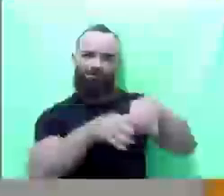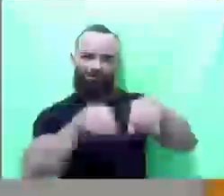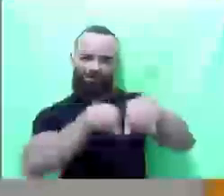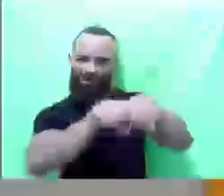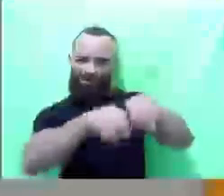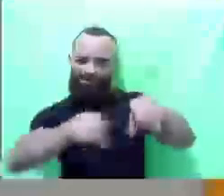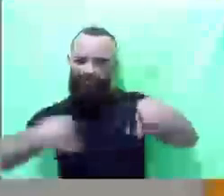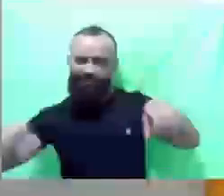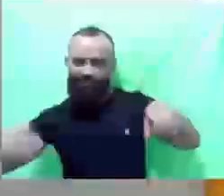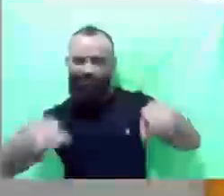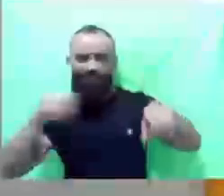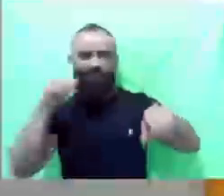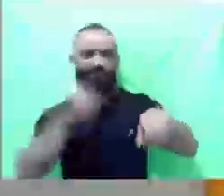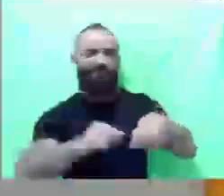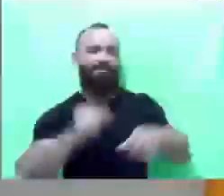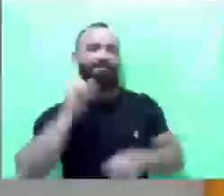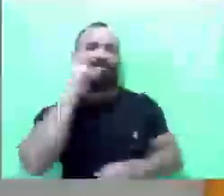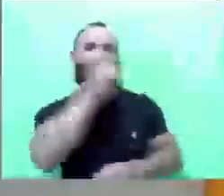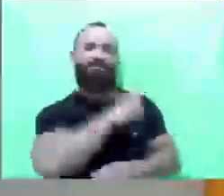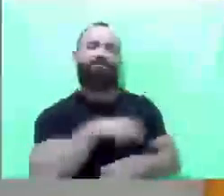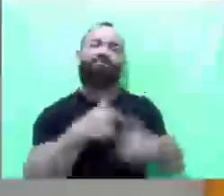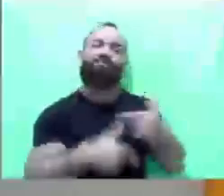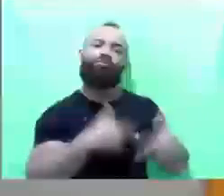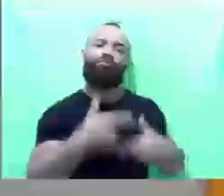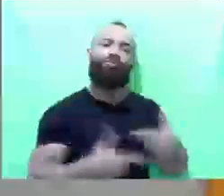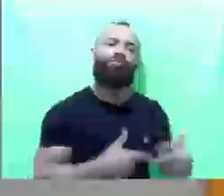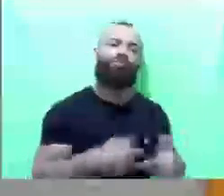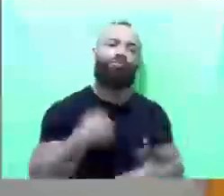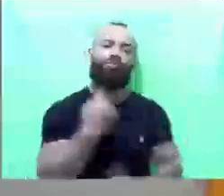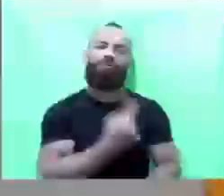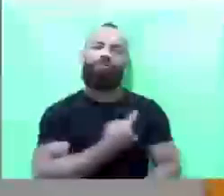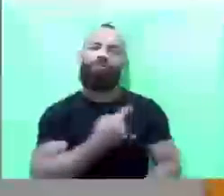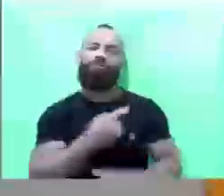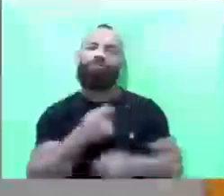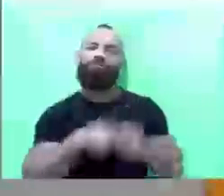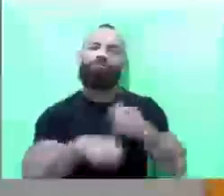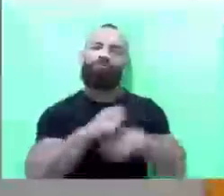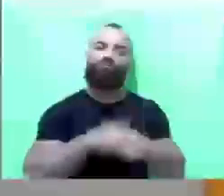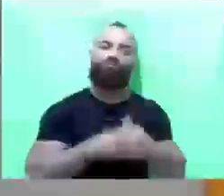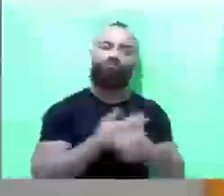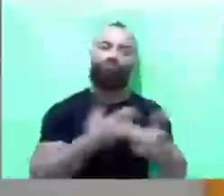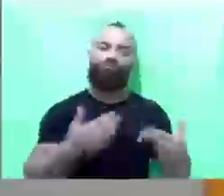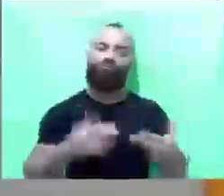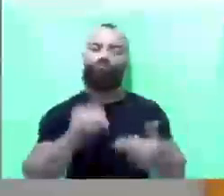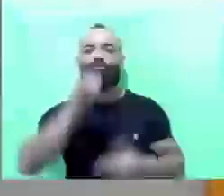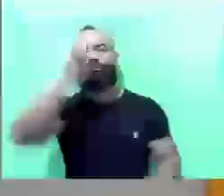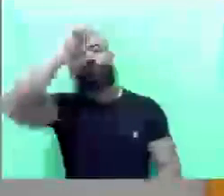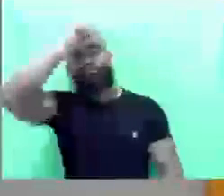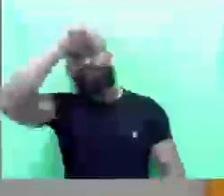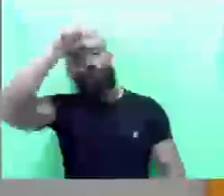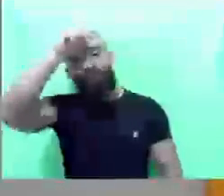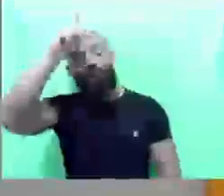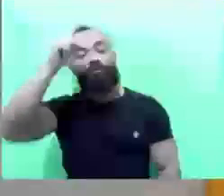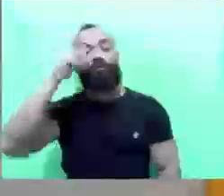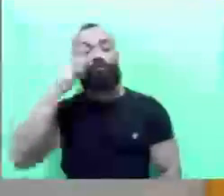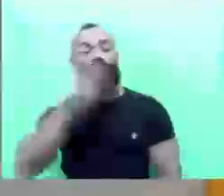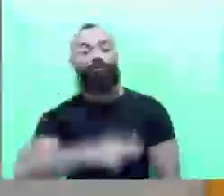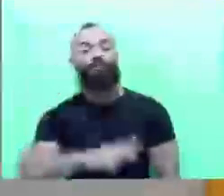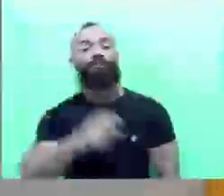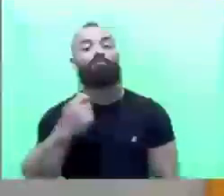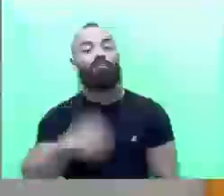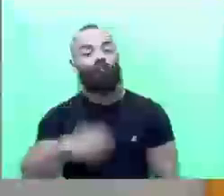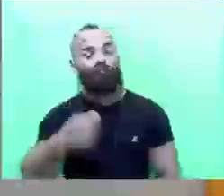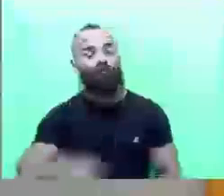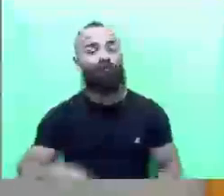o trabalho da nossa gestão, trabalho do prefeito. E a gente vê que tem que ter uma parceria